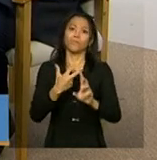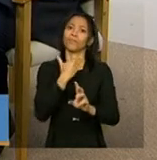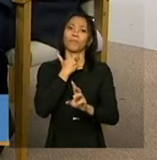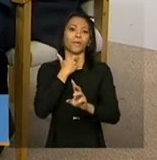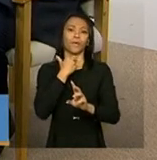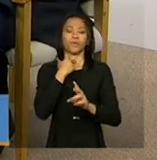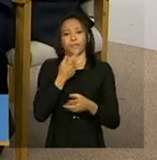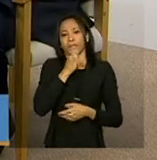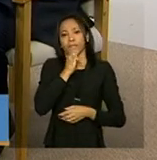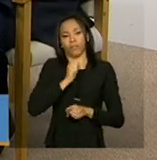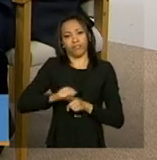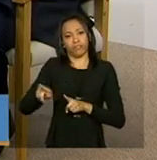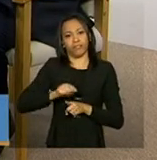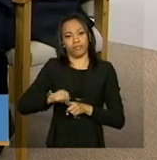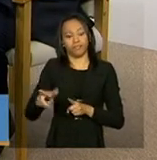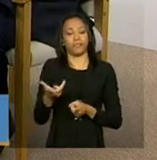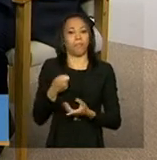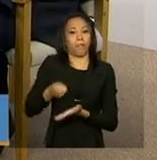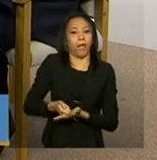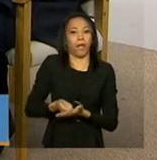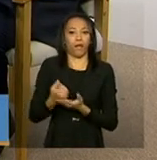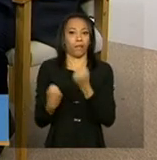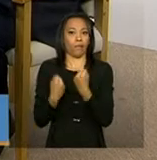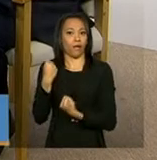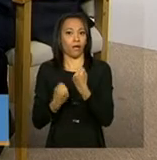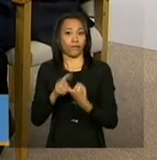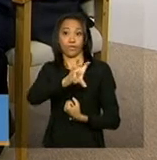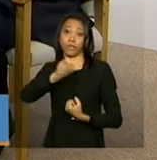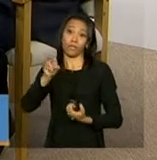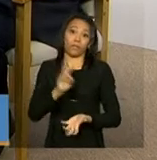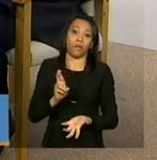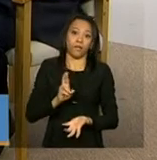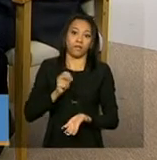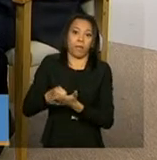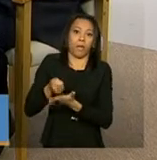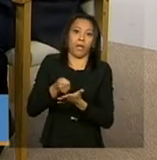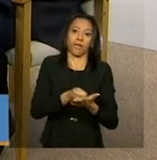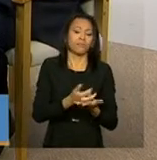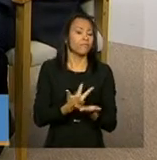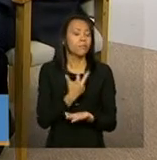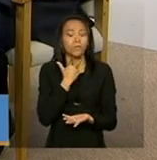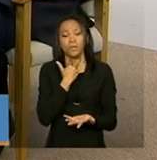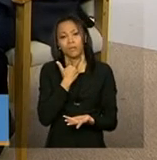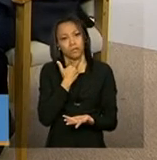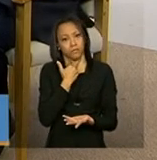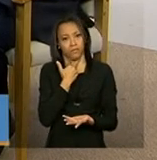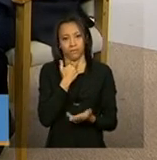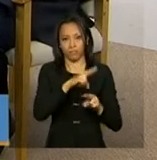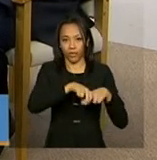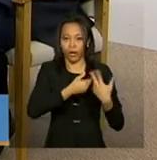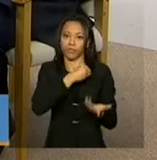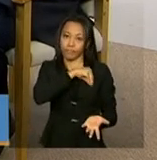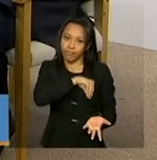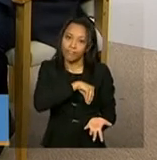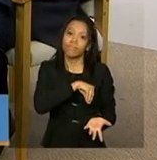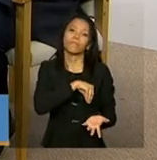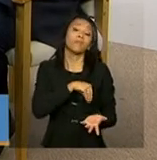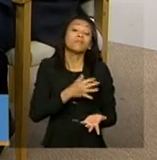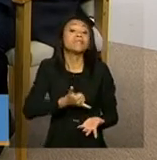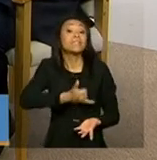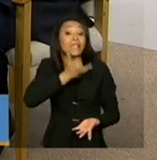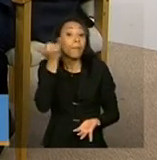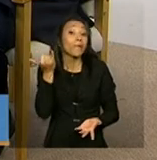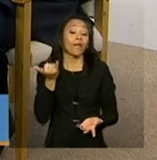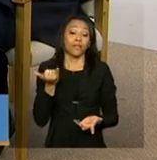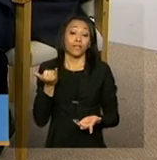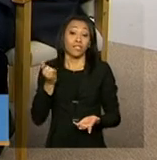prestação de um veículo de 500 reais, ele não poderia. Então, assim, depende muito da